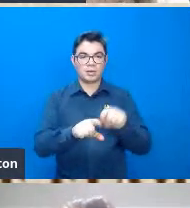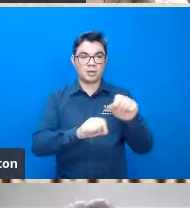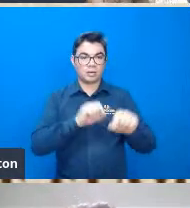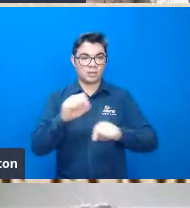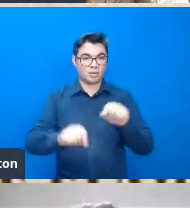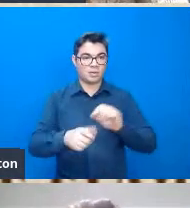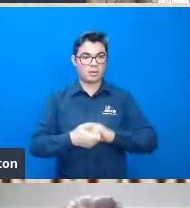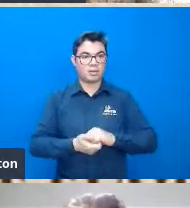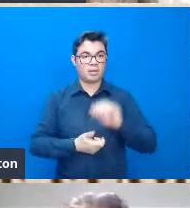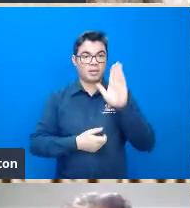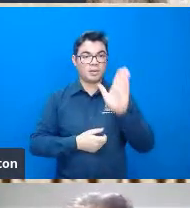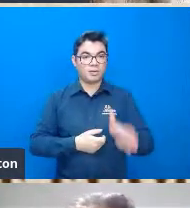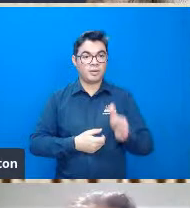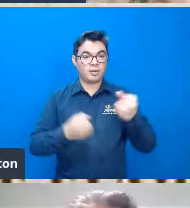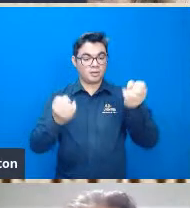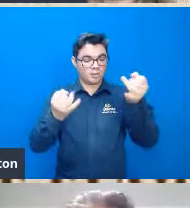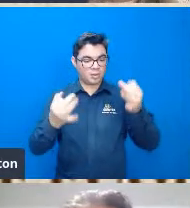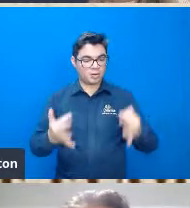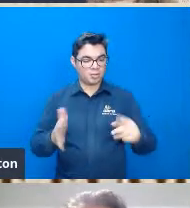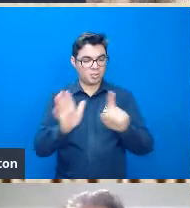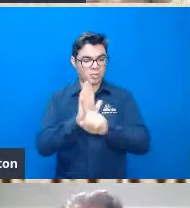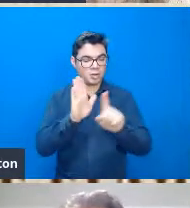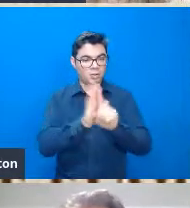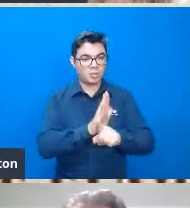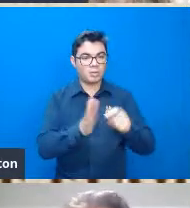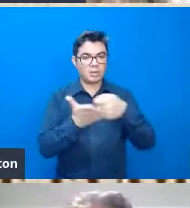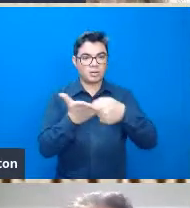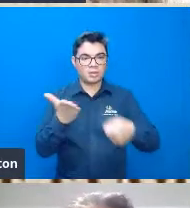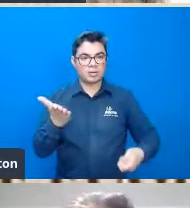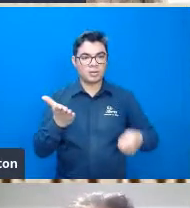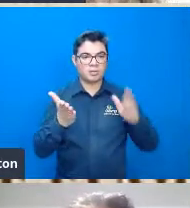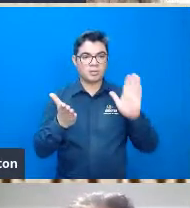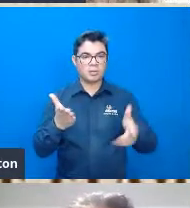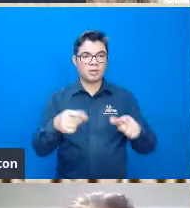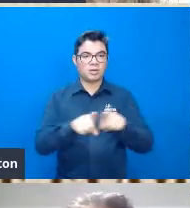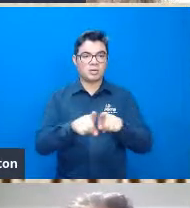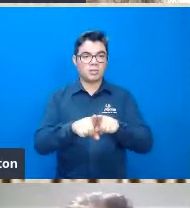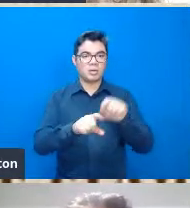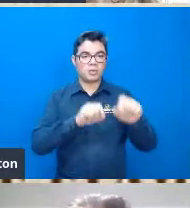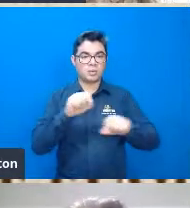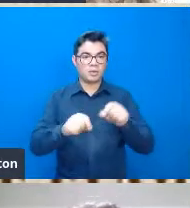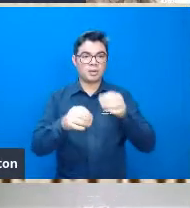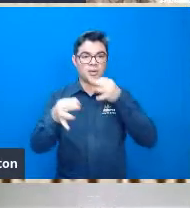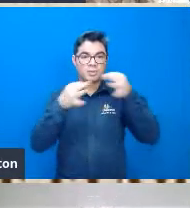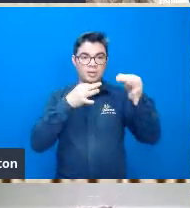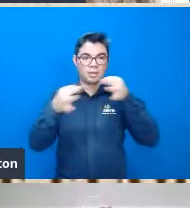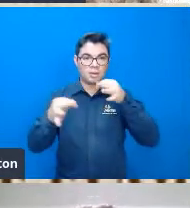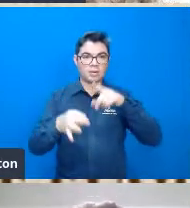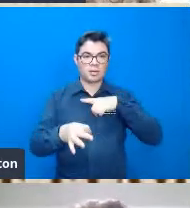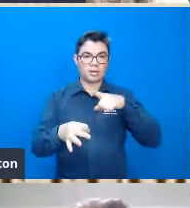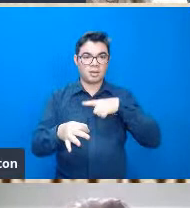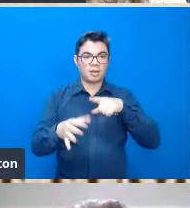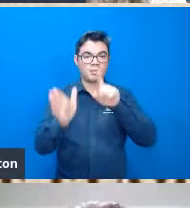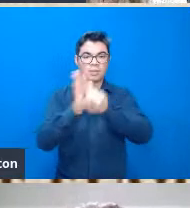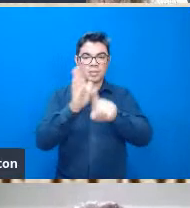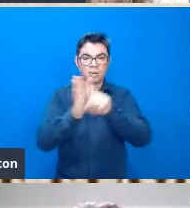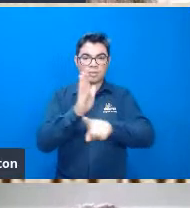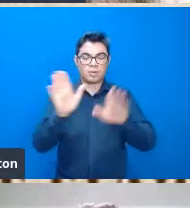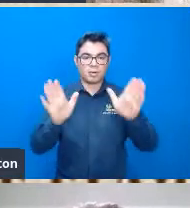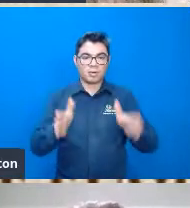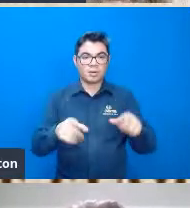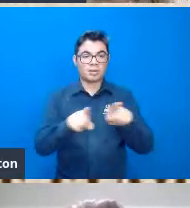já colocamos as perguntas anotamos então o pessoal que teceu comentários aí de questionamentos